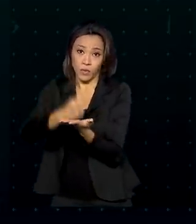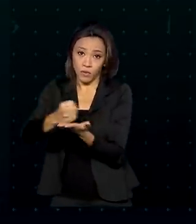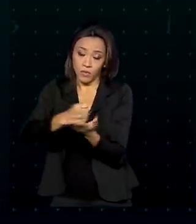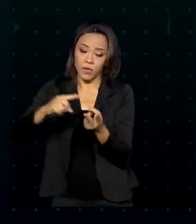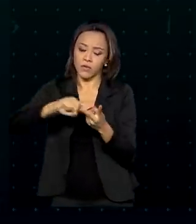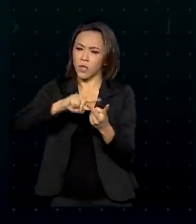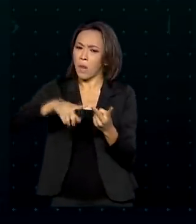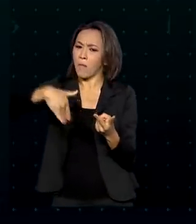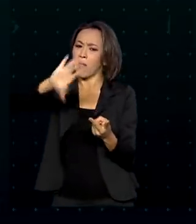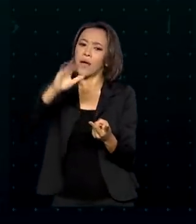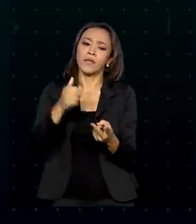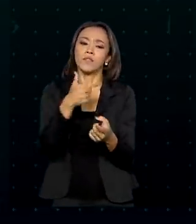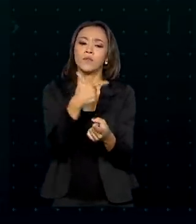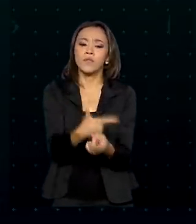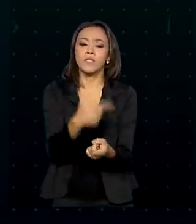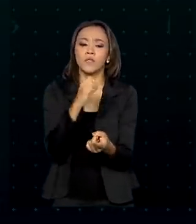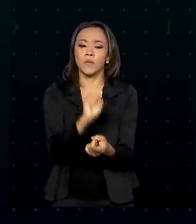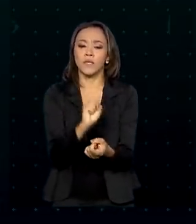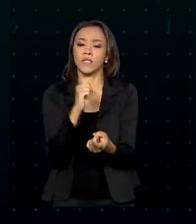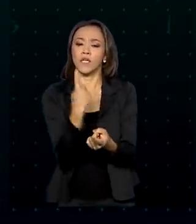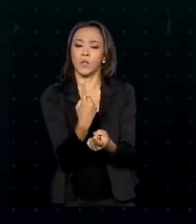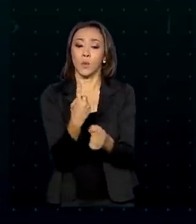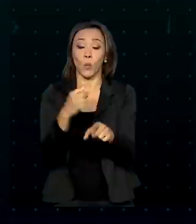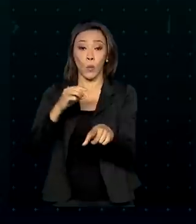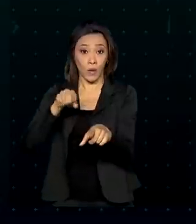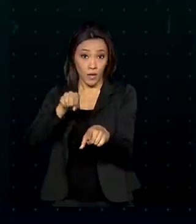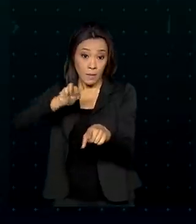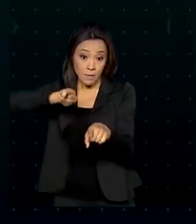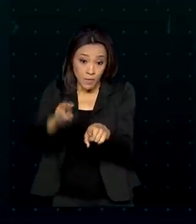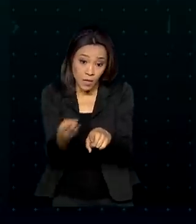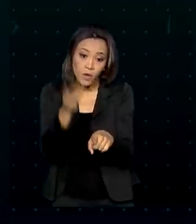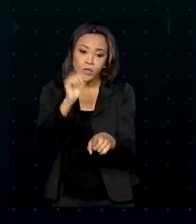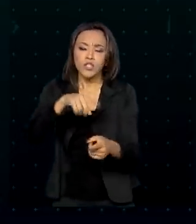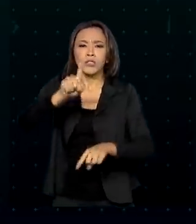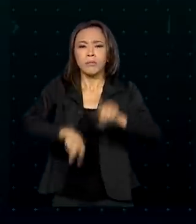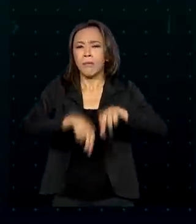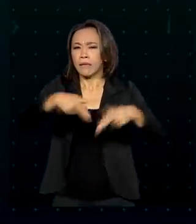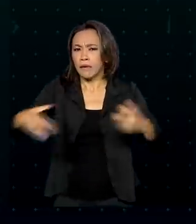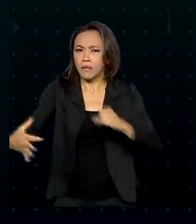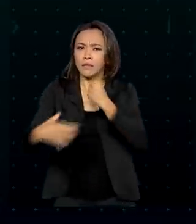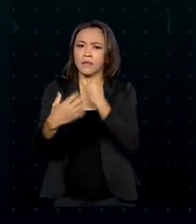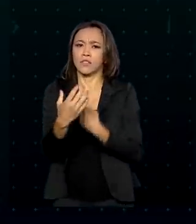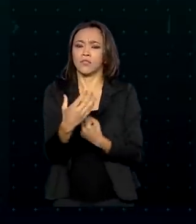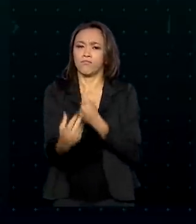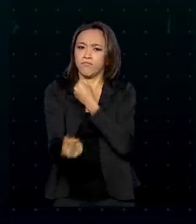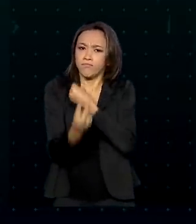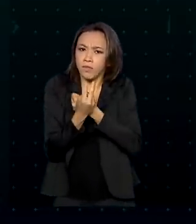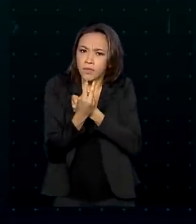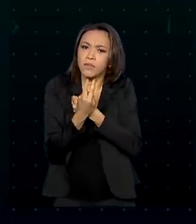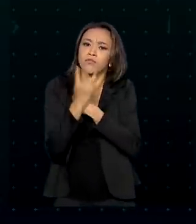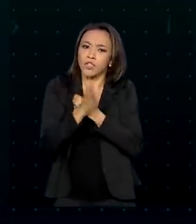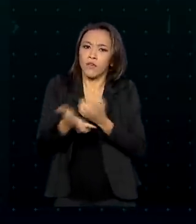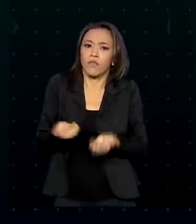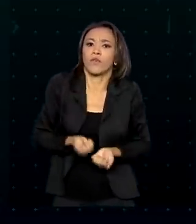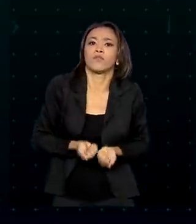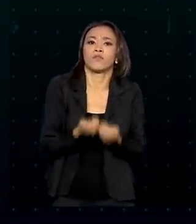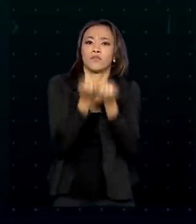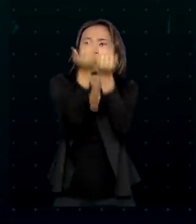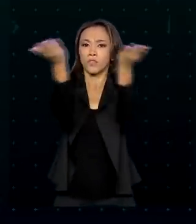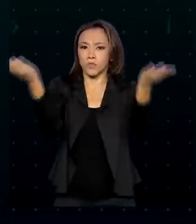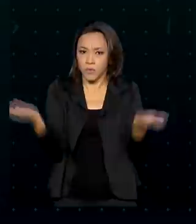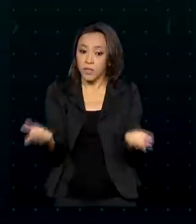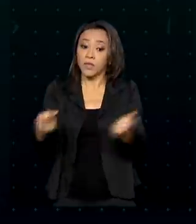281 milhões de equipamentos de proteção individual foram entregues. E cerca de 131 mil